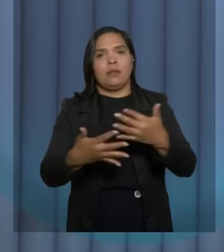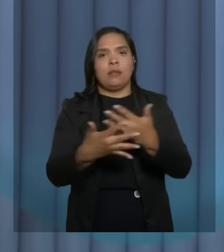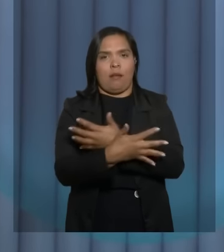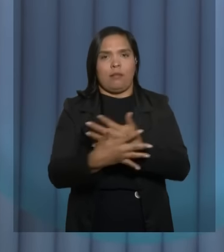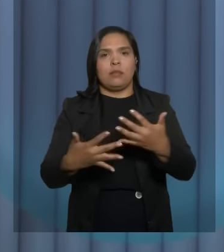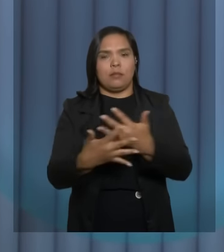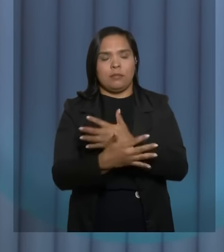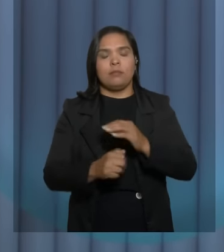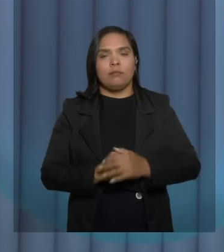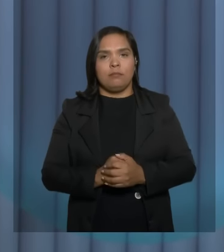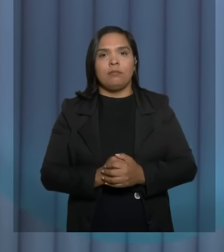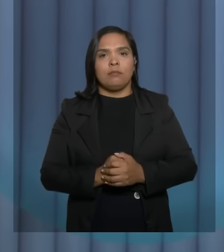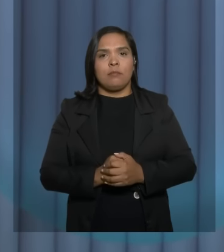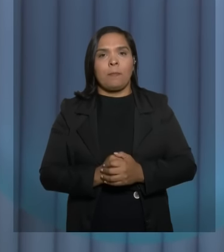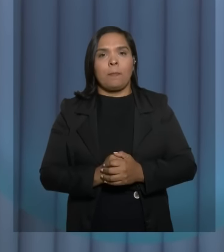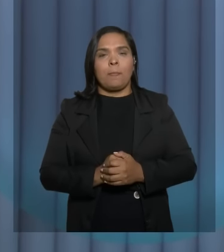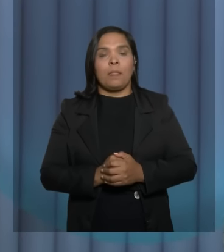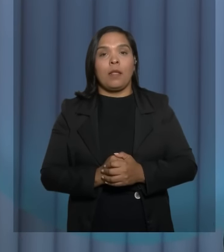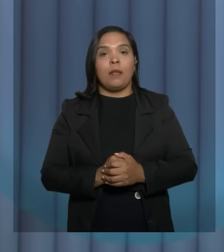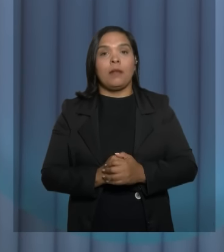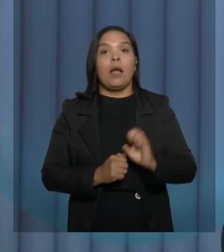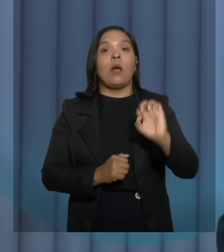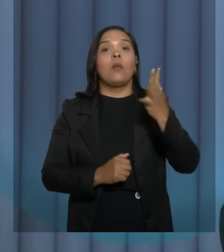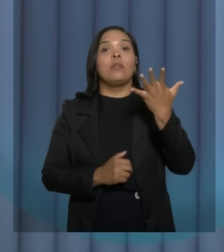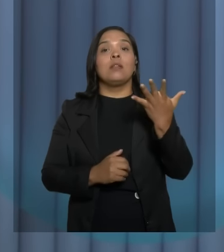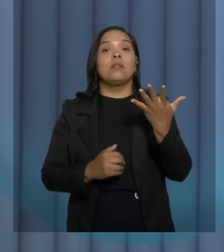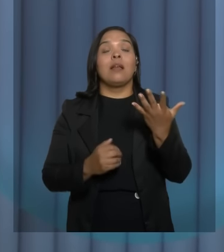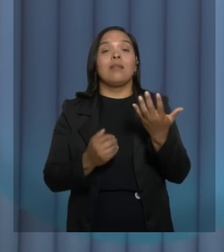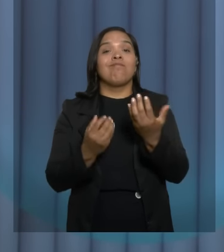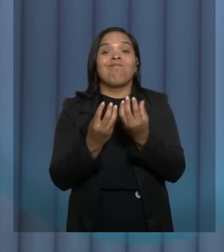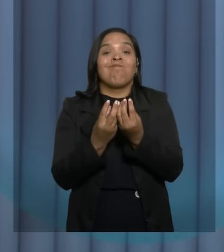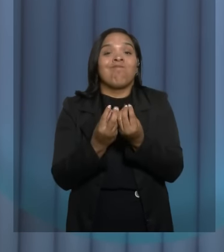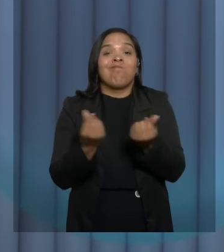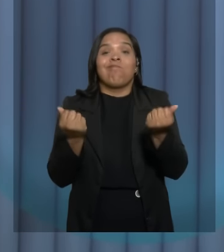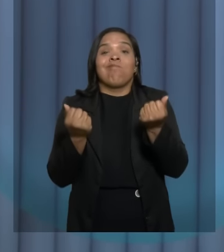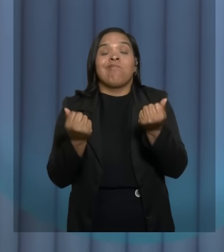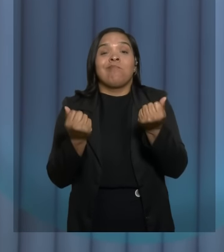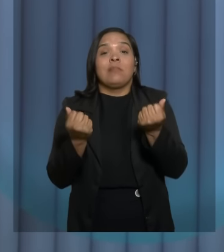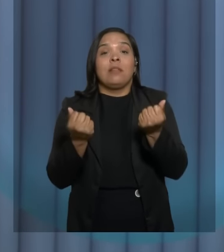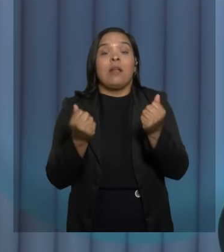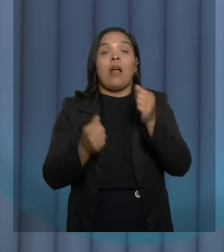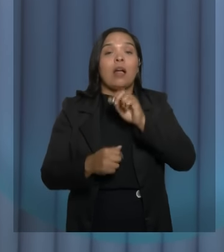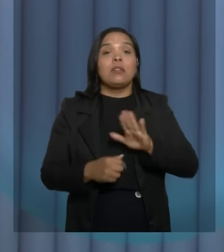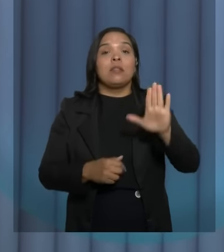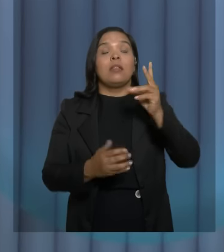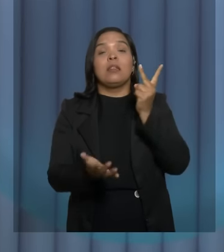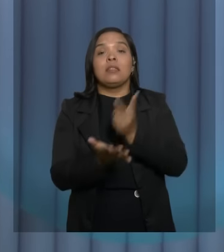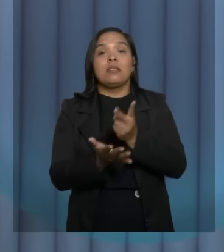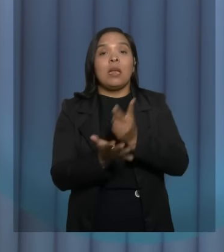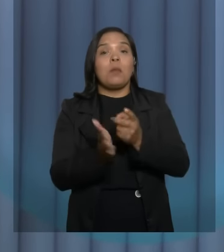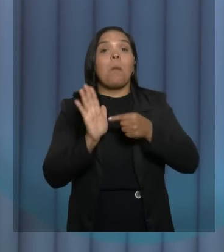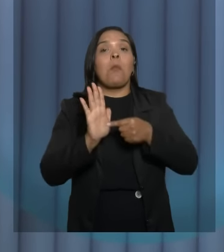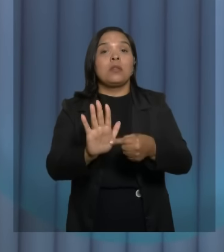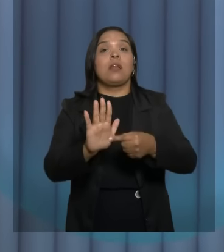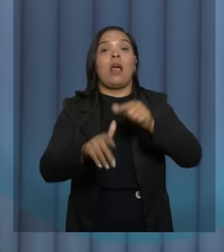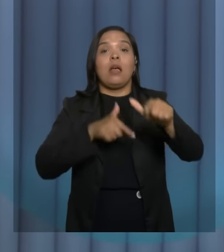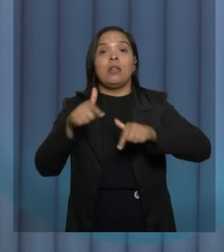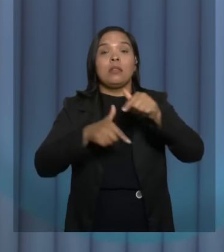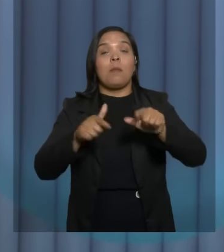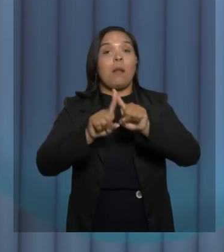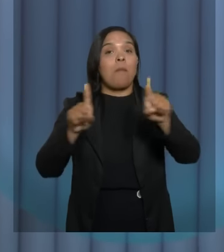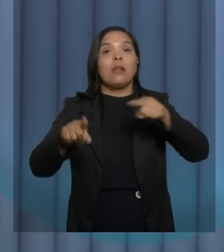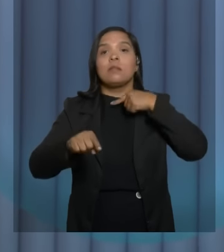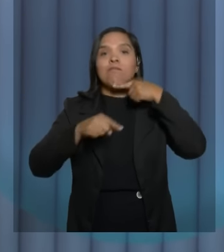isso aí passa, beira, a falácia de uma candidata que está tentando sempre tentar mostrar serviço e não